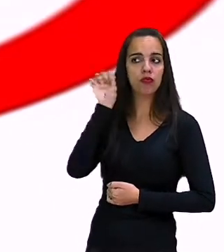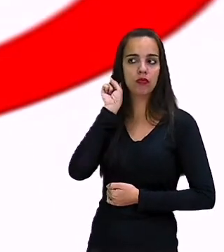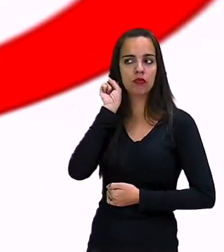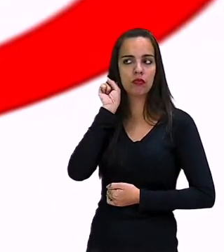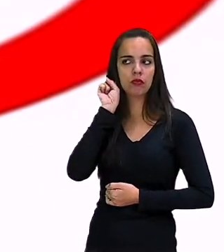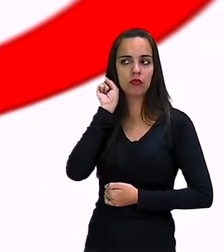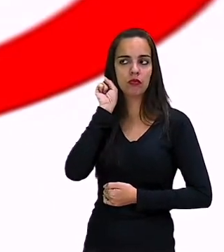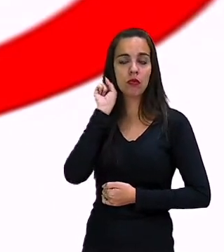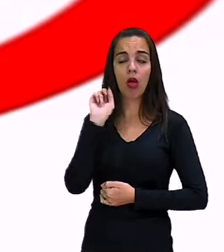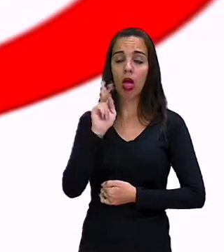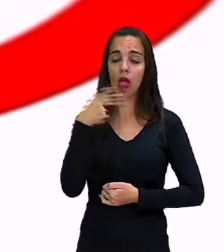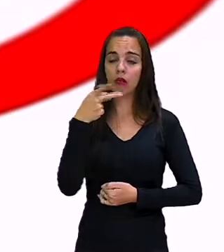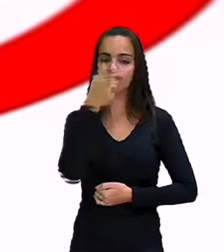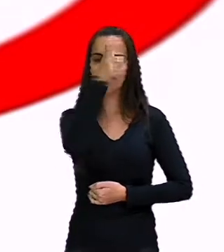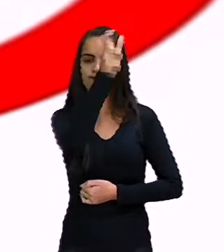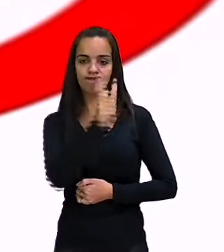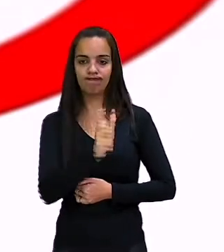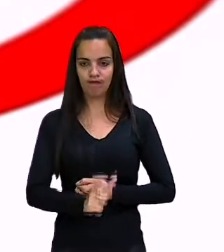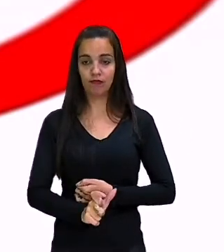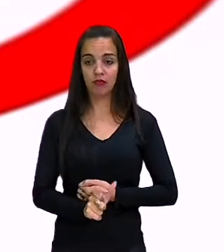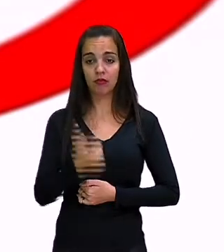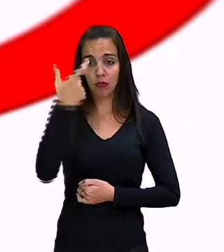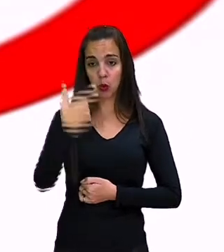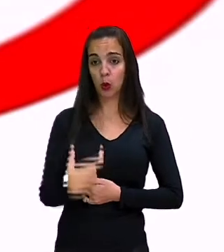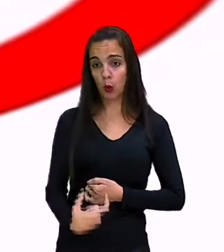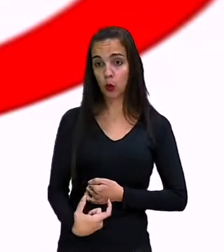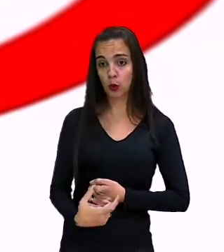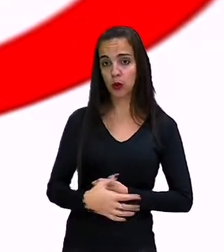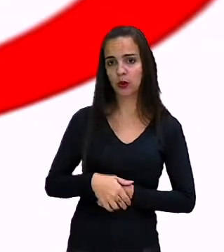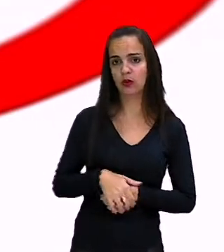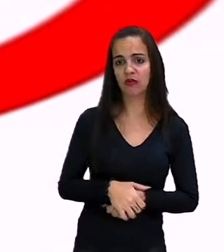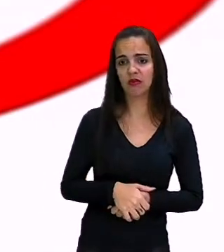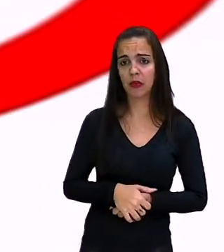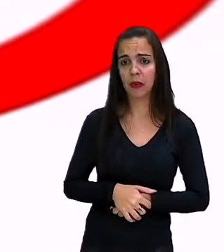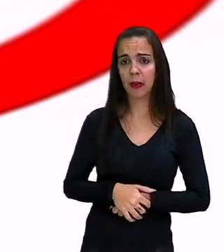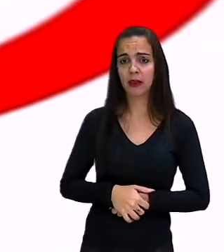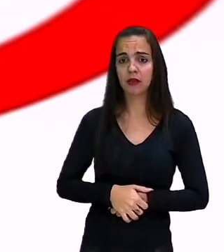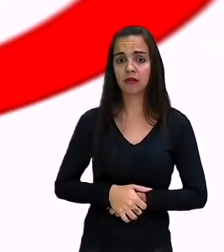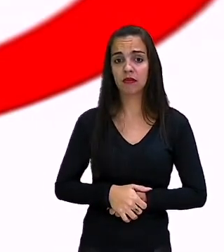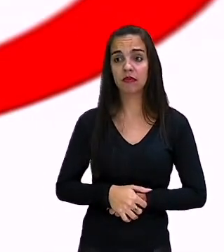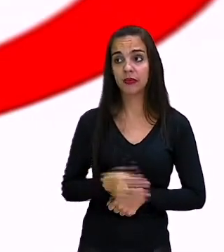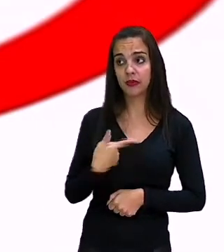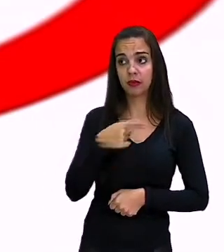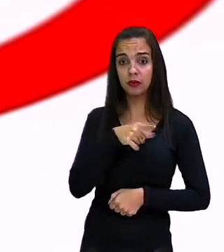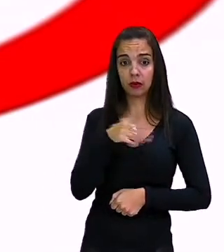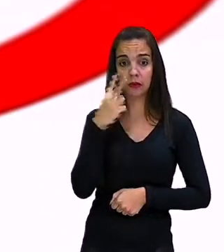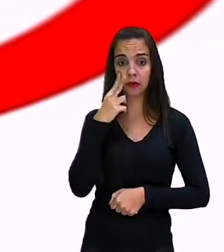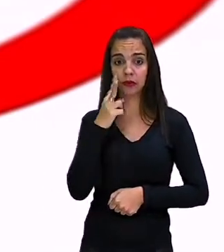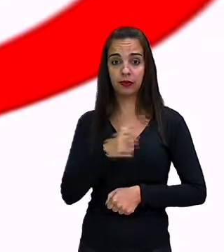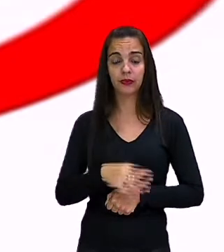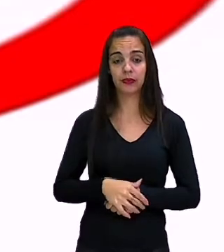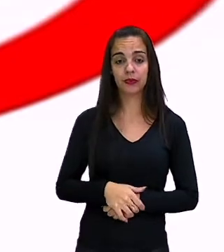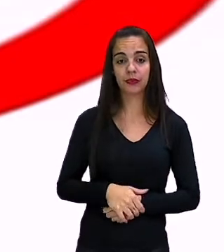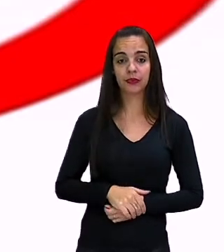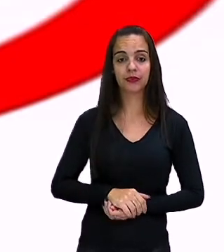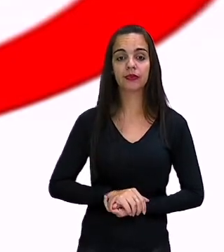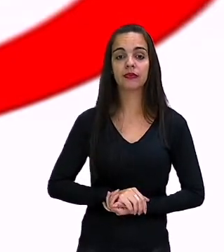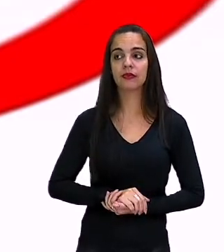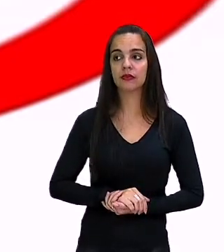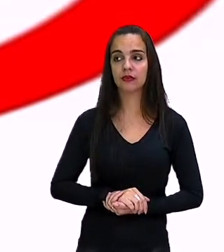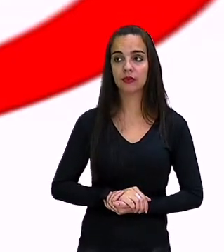estão dizendo sobre você. Ou, parents shouldn't, shouldn't,